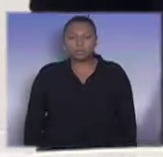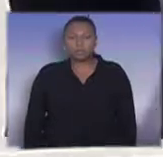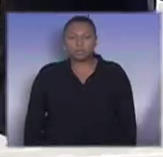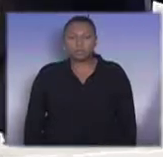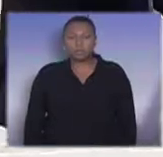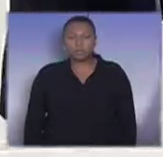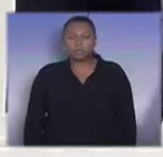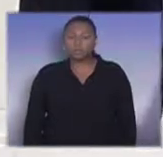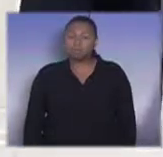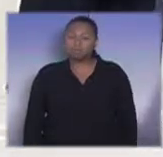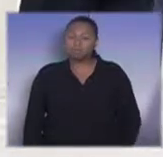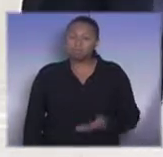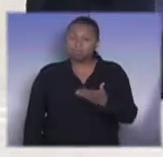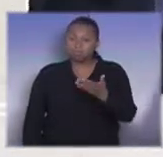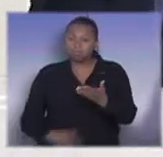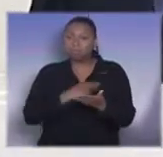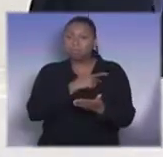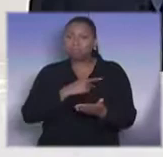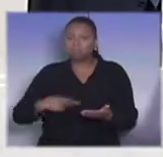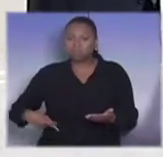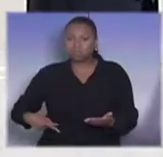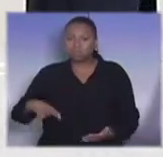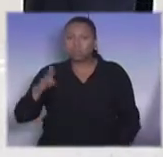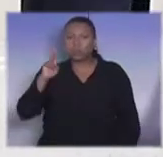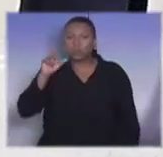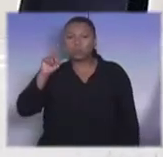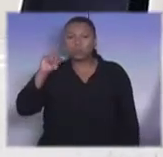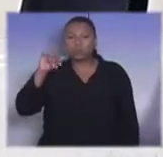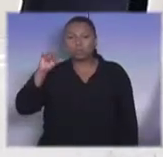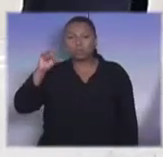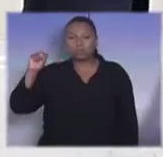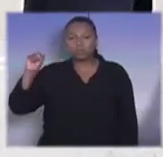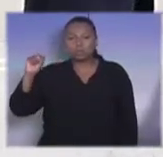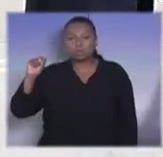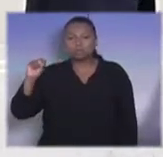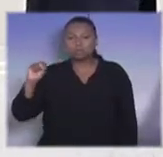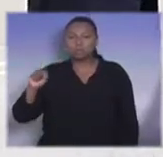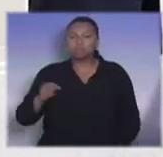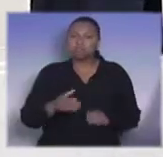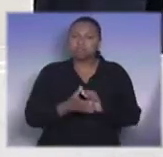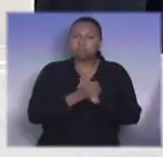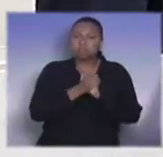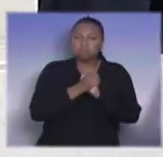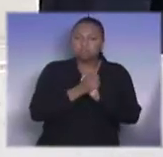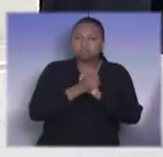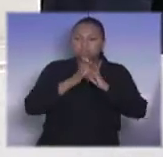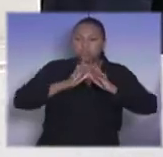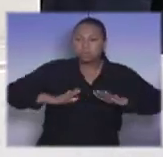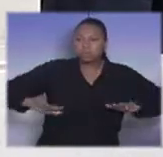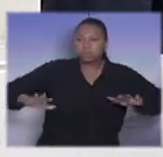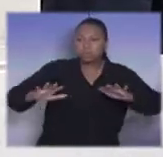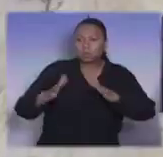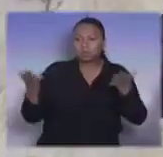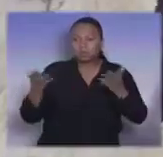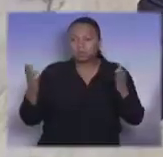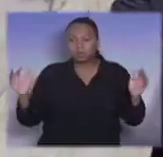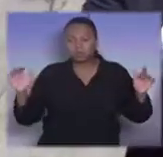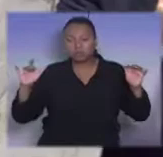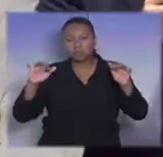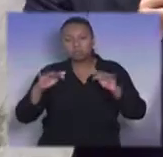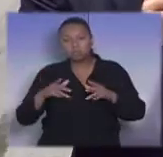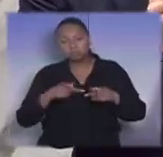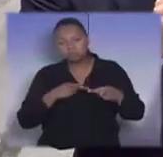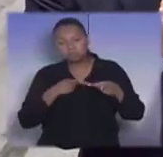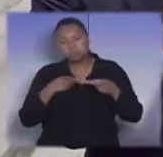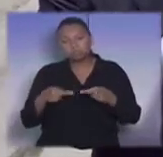Sr. Presidente, Dr. Ulisses, saudação a todos que visitam a Assembleia Legislativa